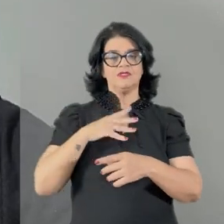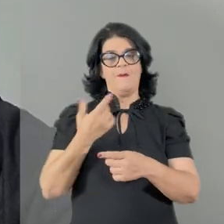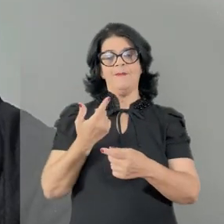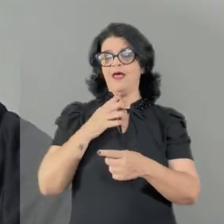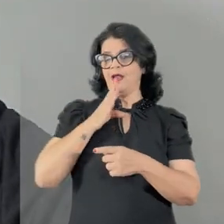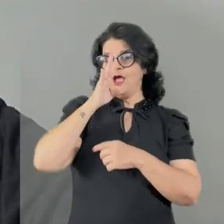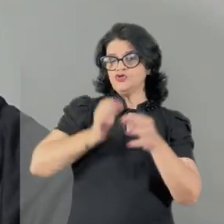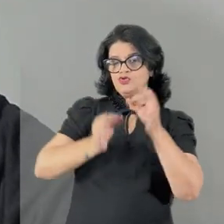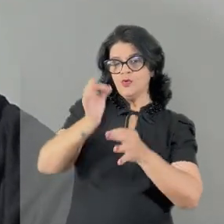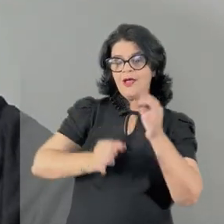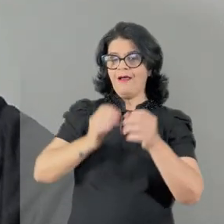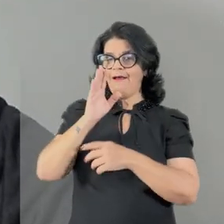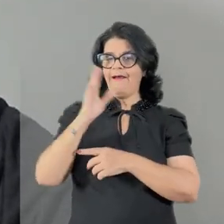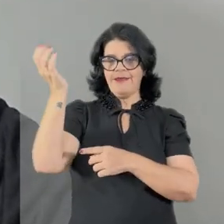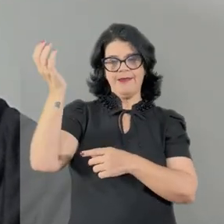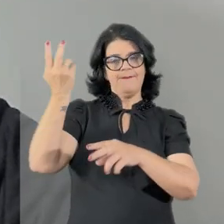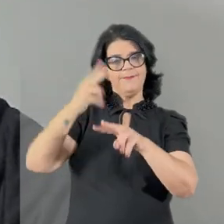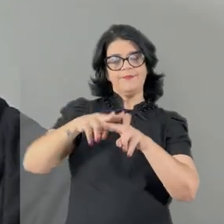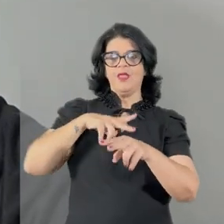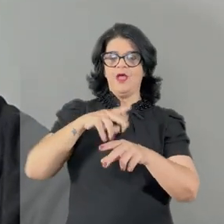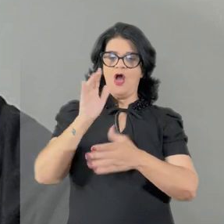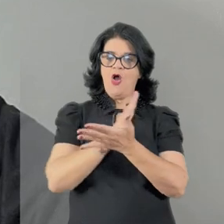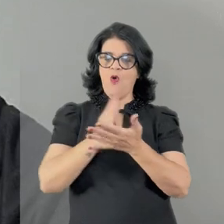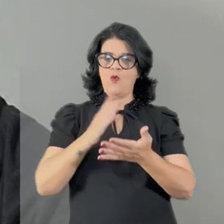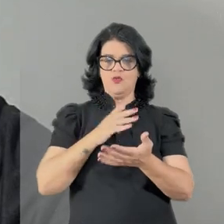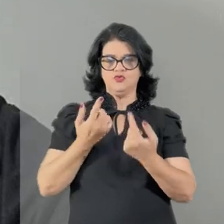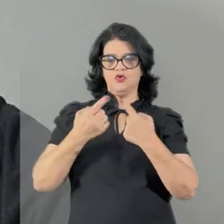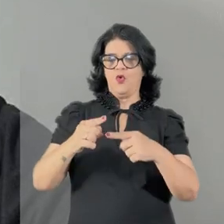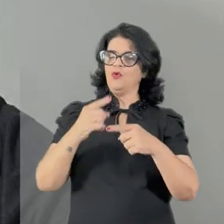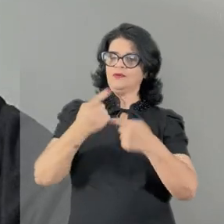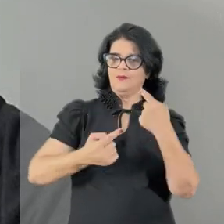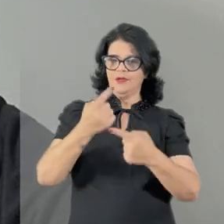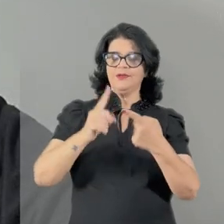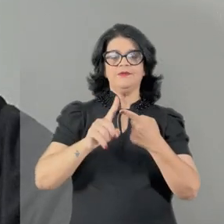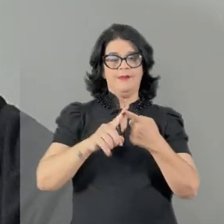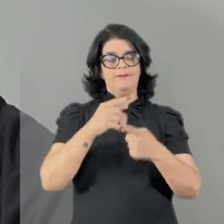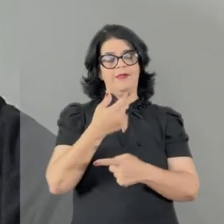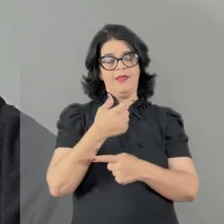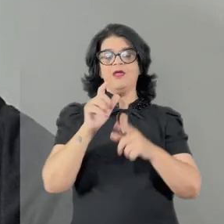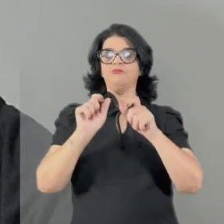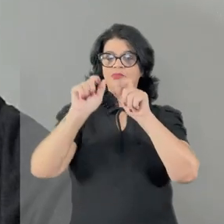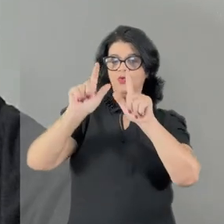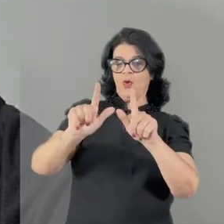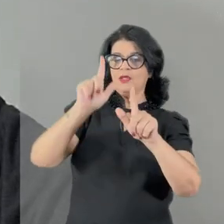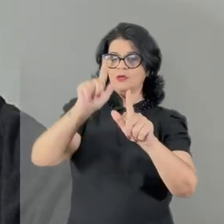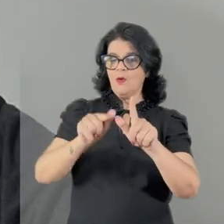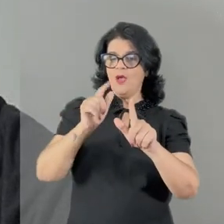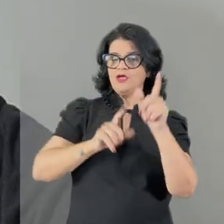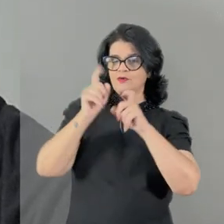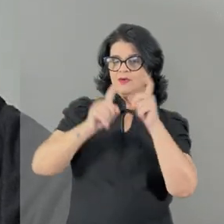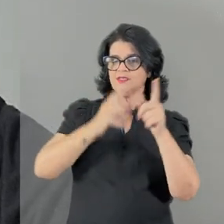políticos. No quadrinho referente ao ano de 1937, a expressão de Vargas é mais séria,